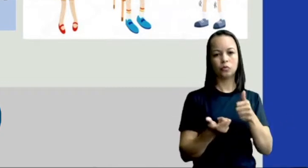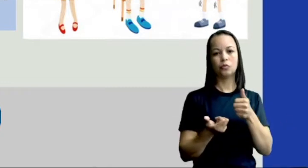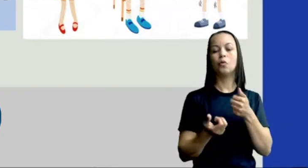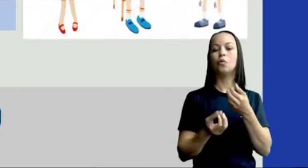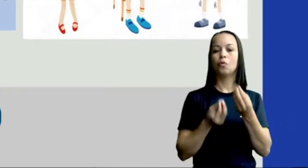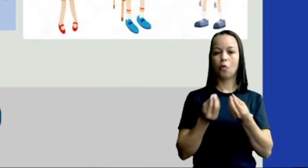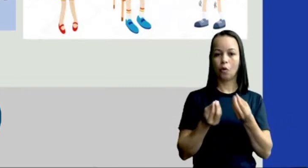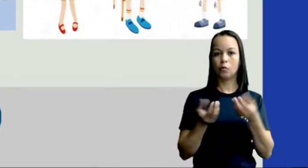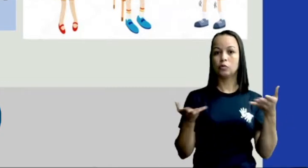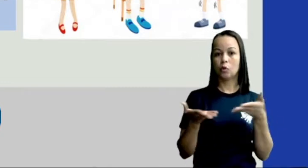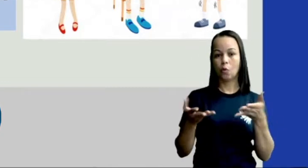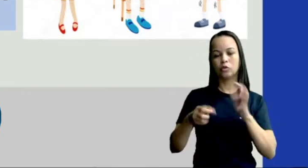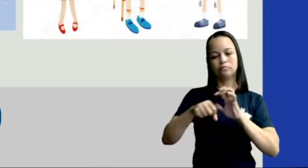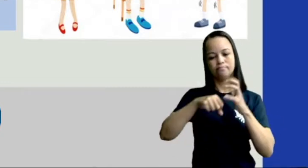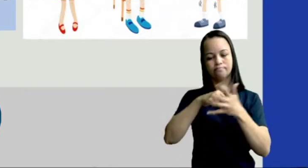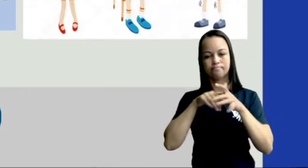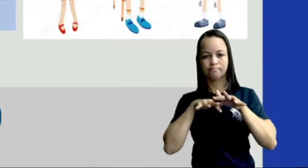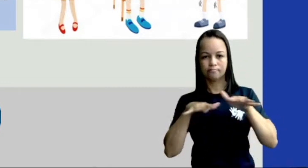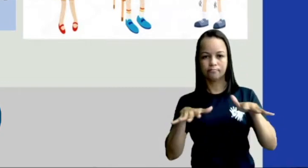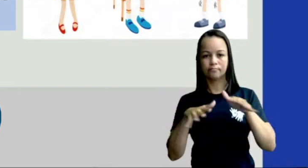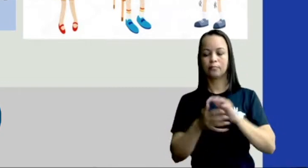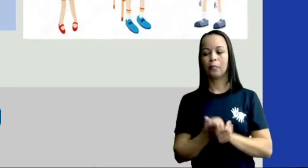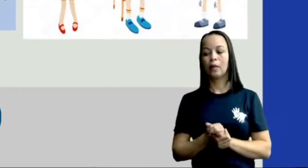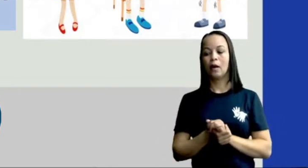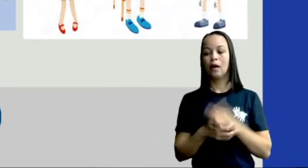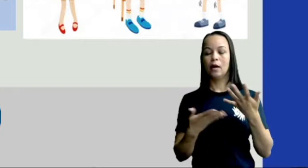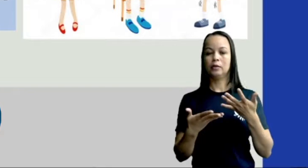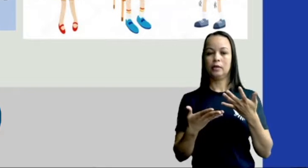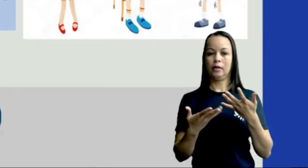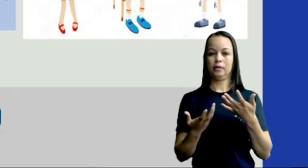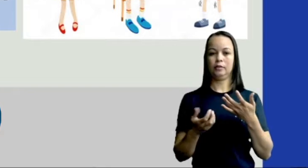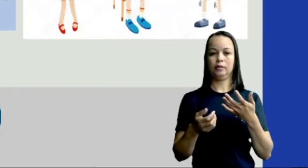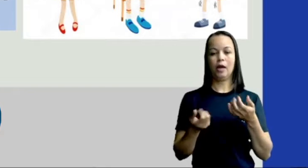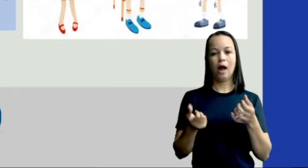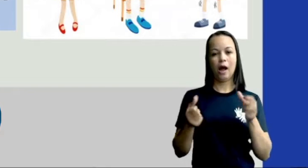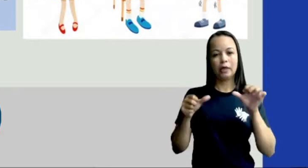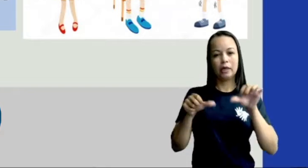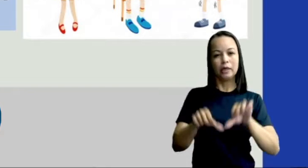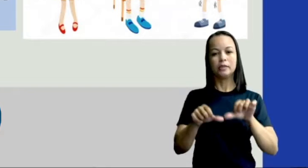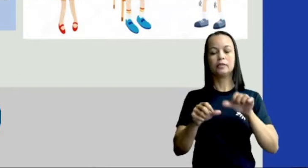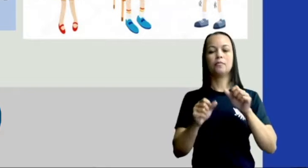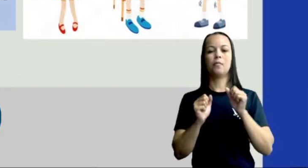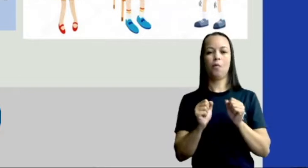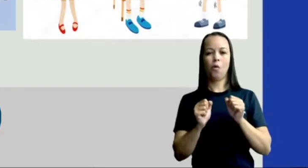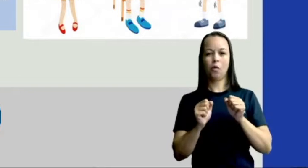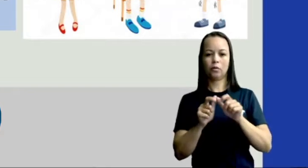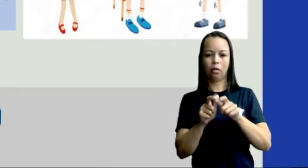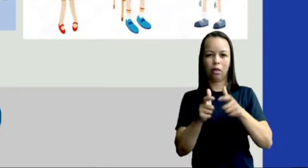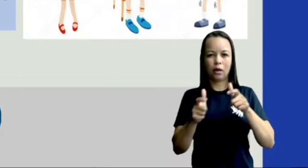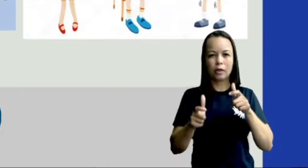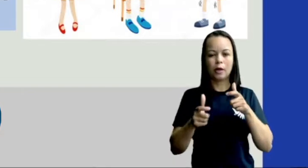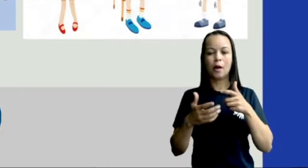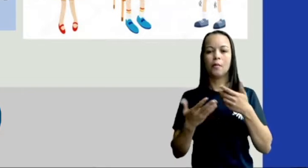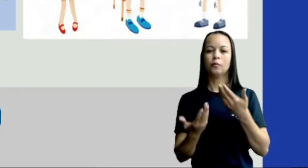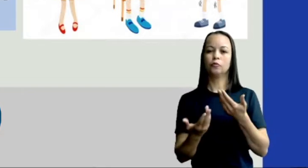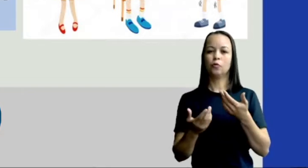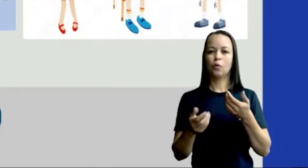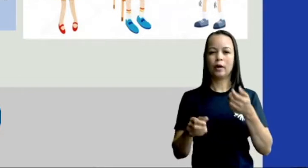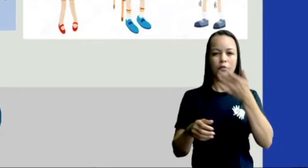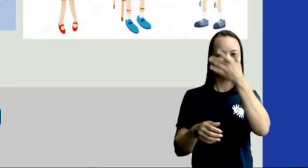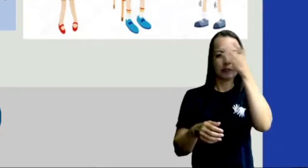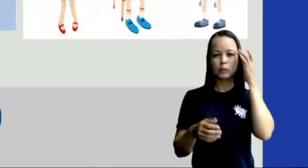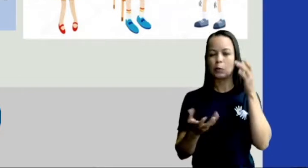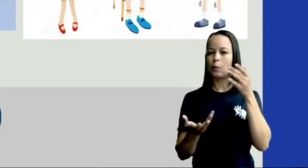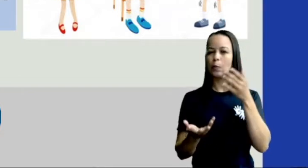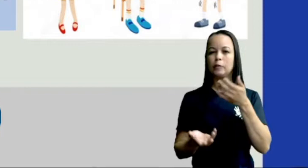Em alguns casos, a crise pode ser, pode se agravar por causa do descaso dos governantes ou